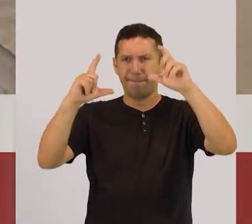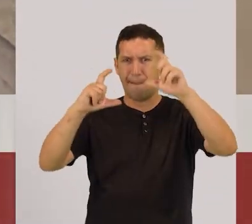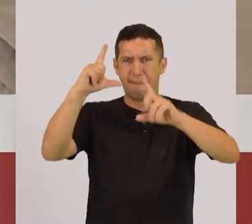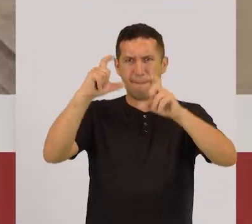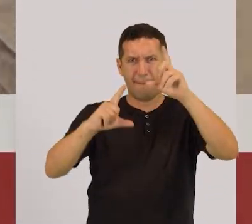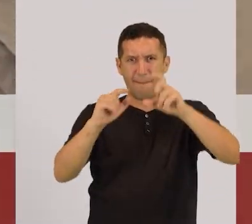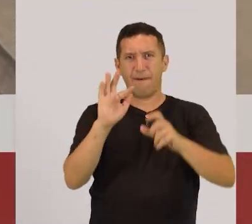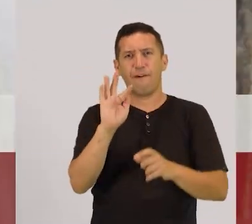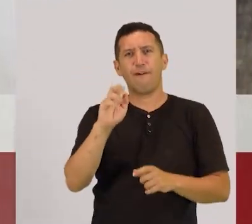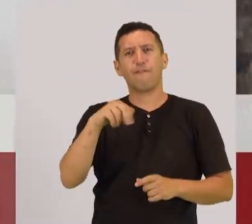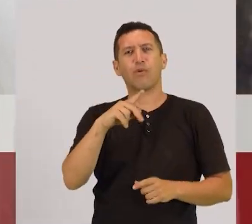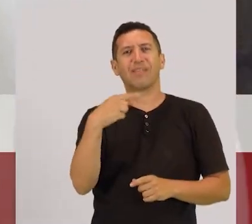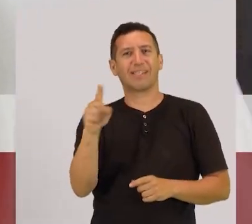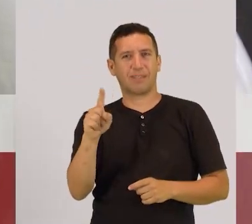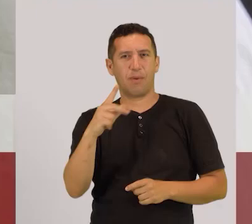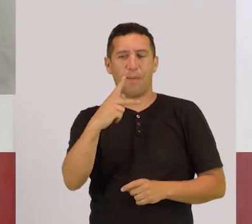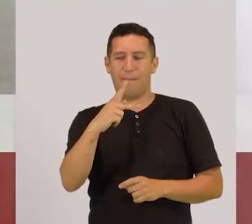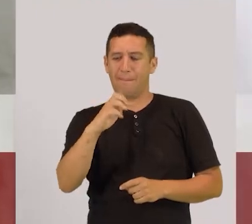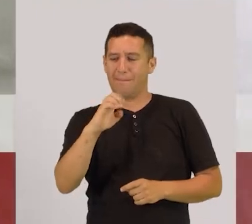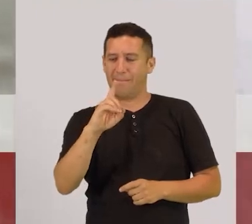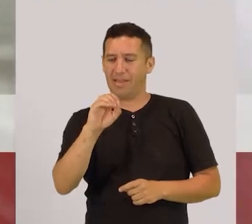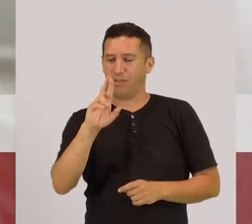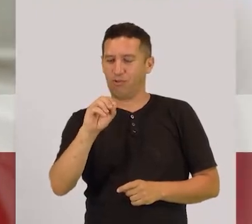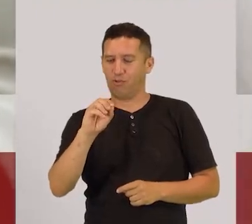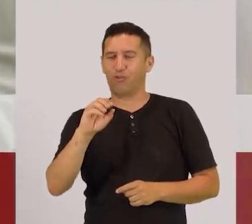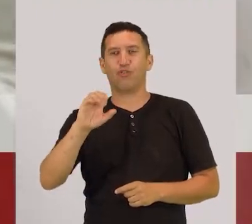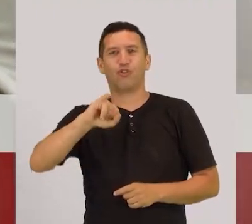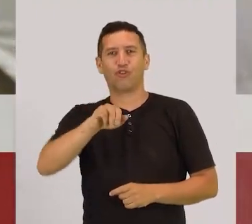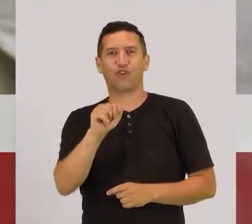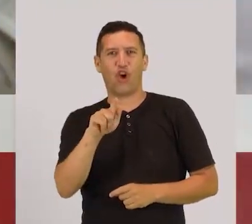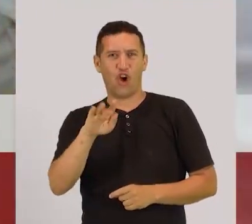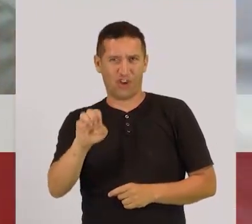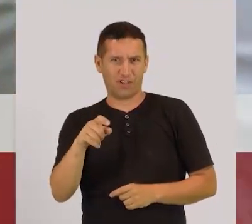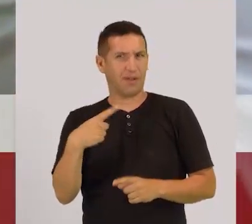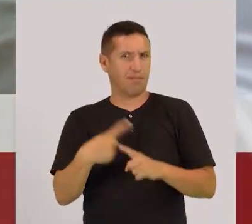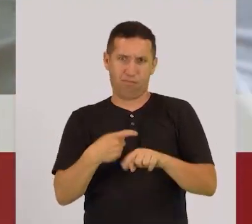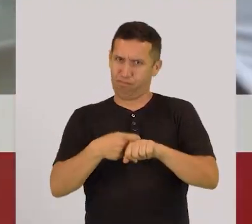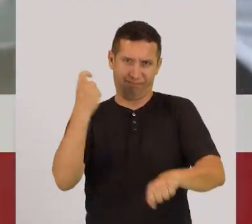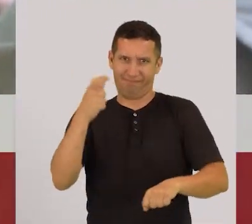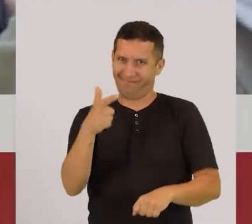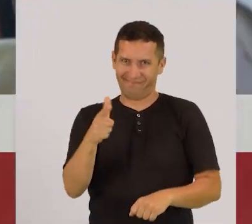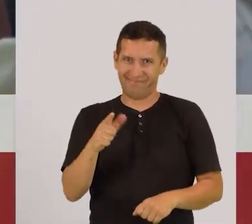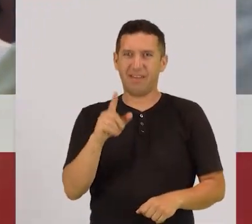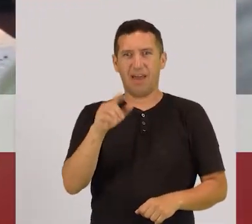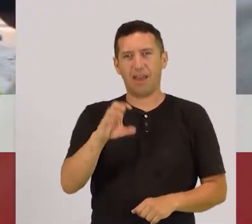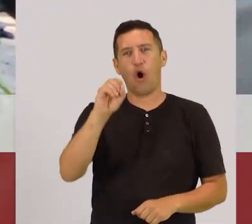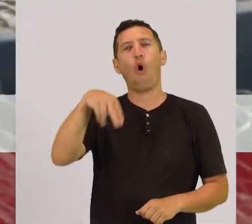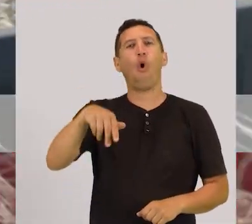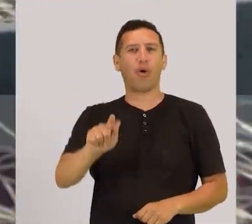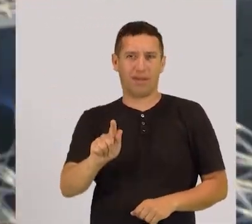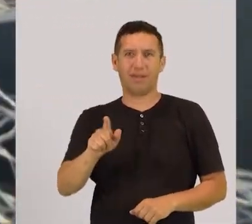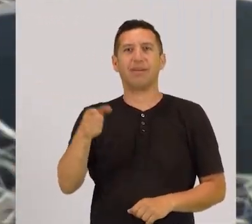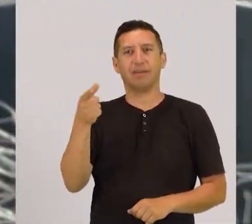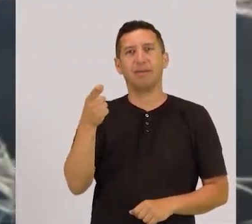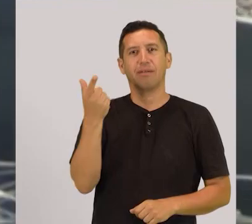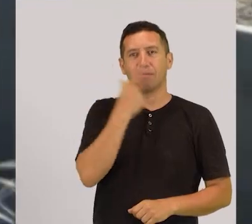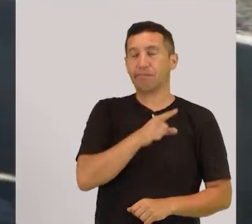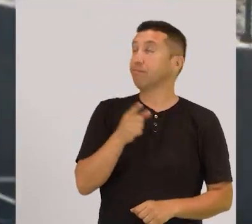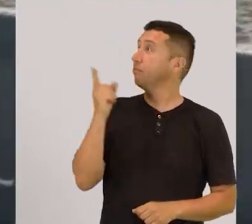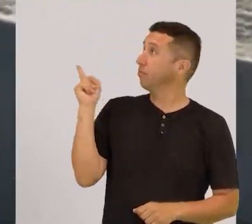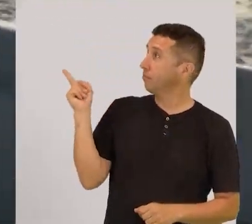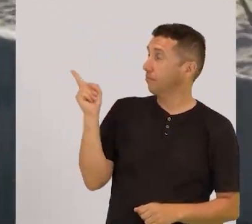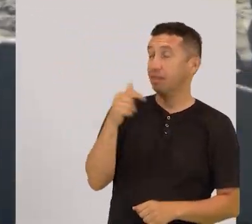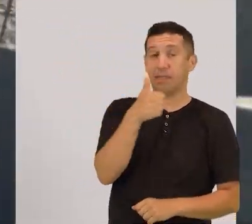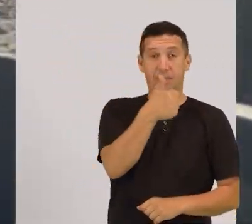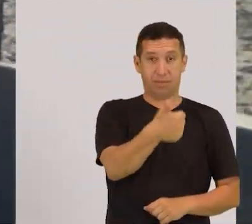com apoio da Fundação Pedro Jorge, uma organização sem fins lucrativos, instituída pela Associação Nacional dos Procuradores da